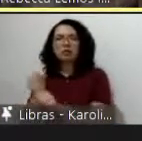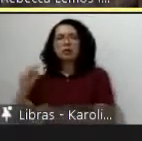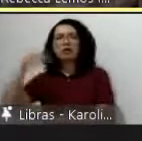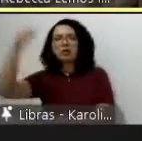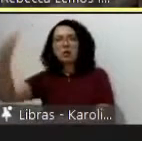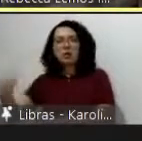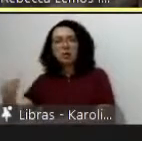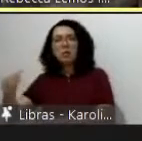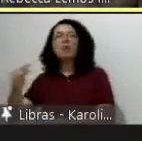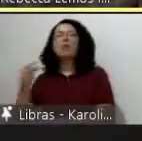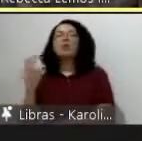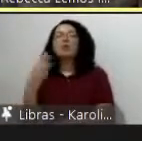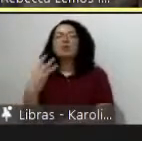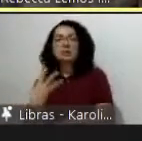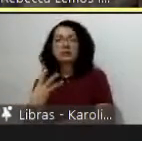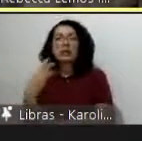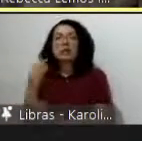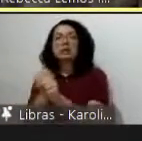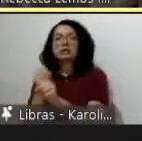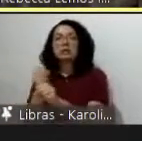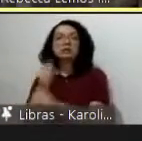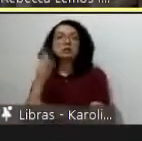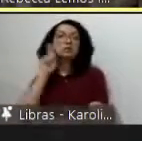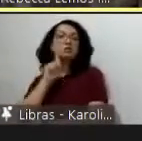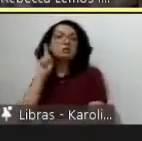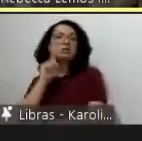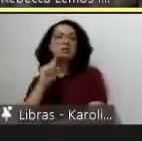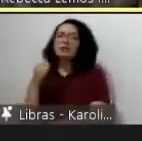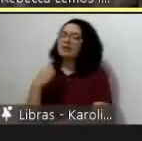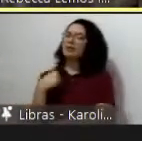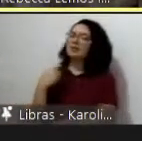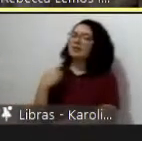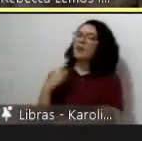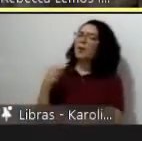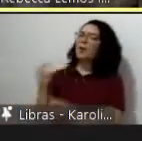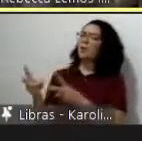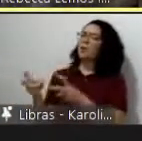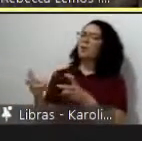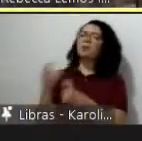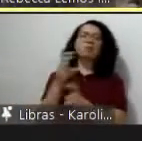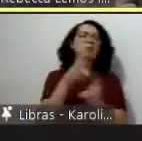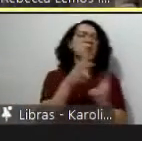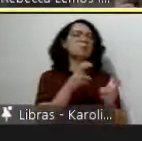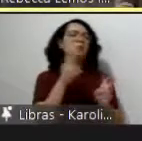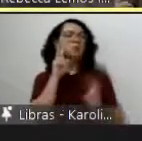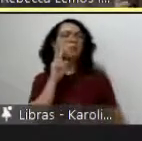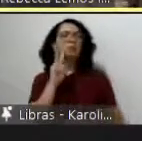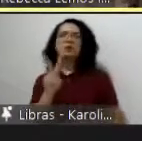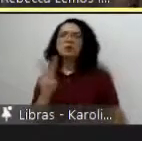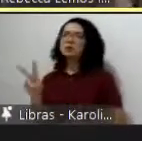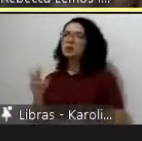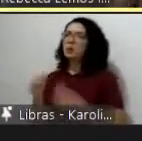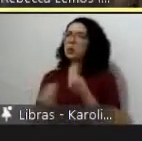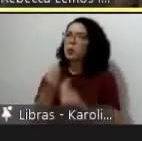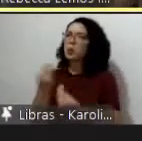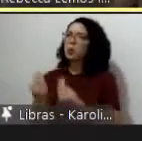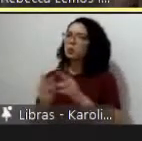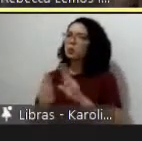nas universidades isso me chamava muito a atenção com na verdade a formação dos estudantes deles